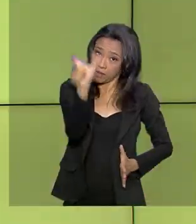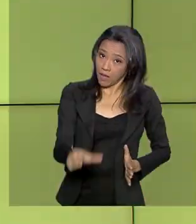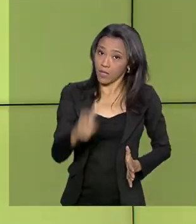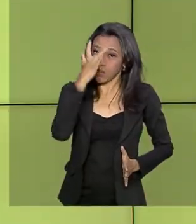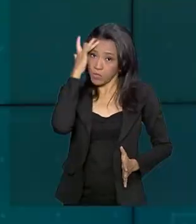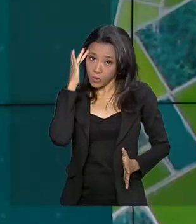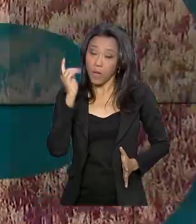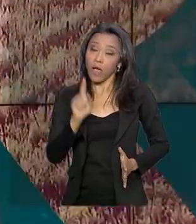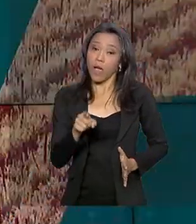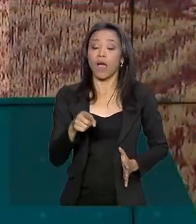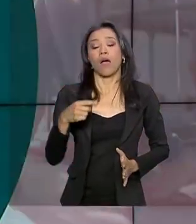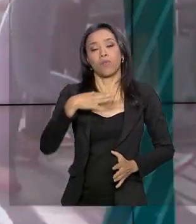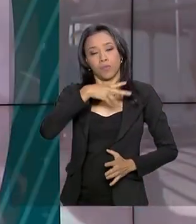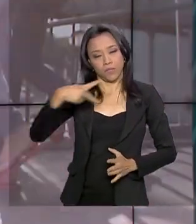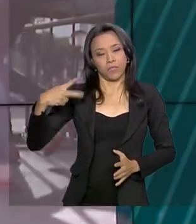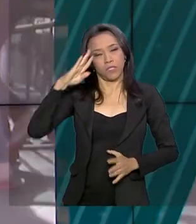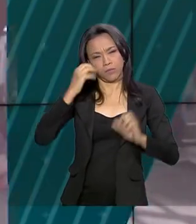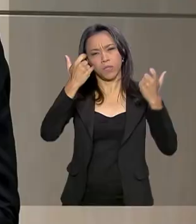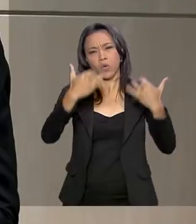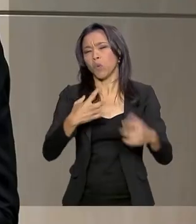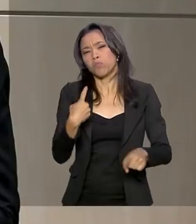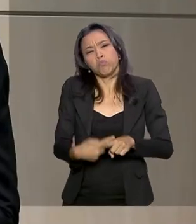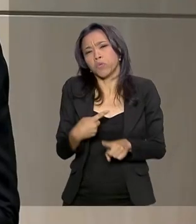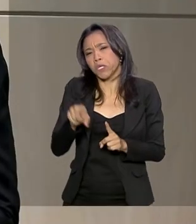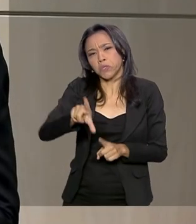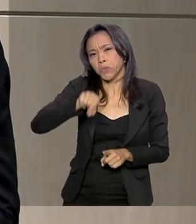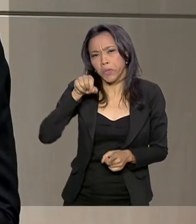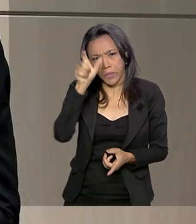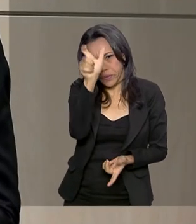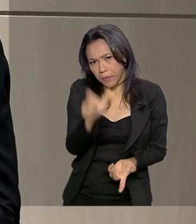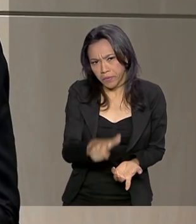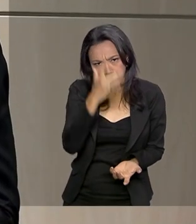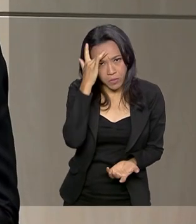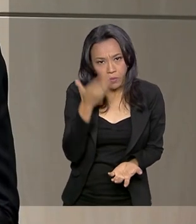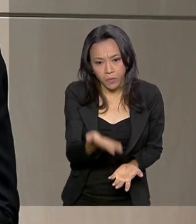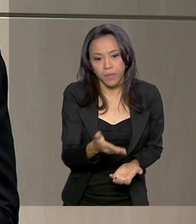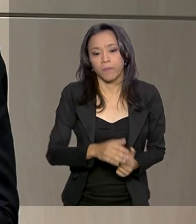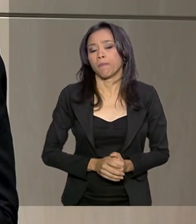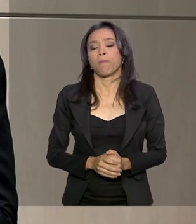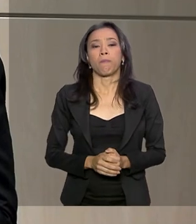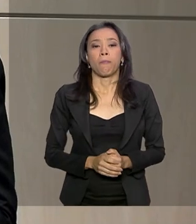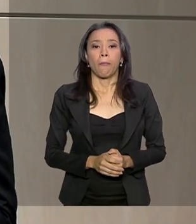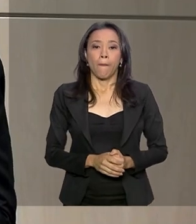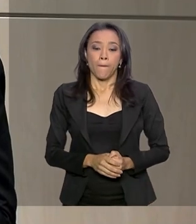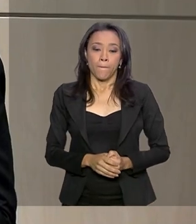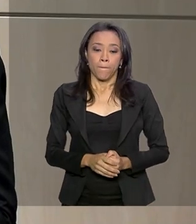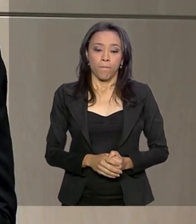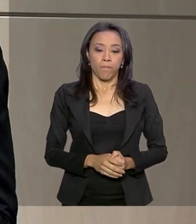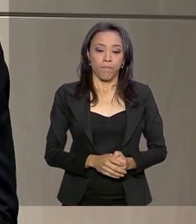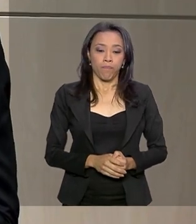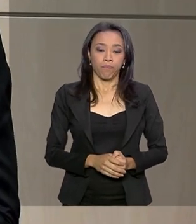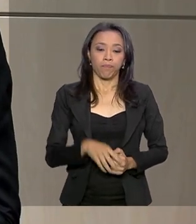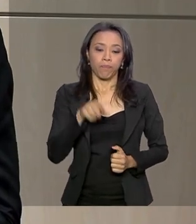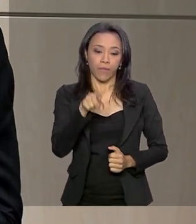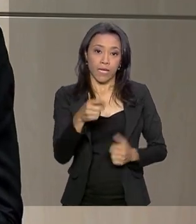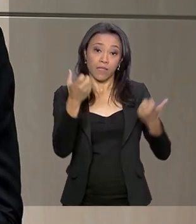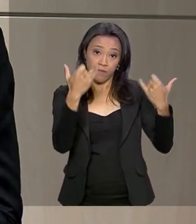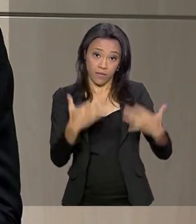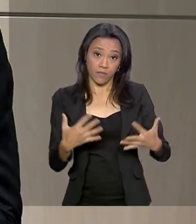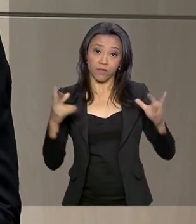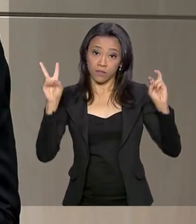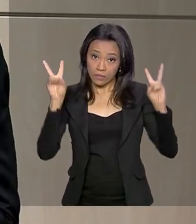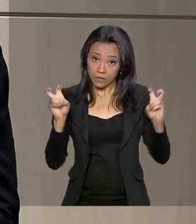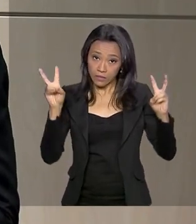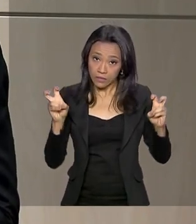motivos que o levaram a essa escolha. O já era sua prática também é na questão ambiental,